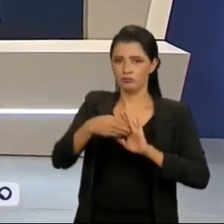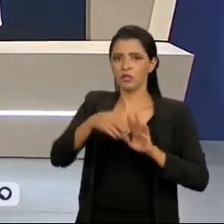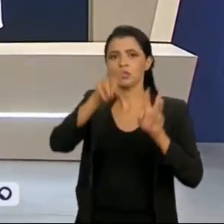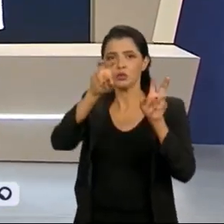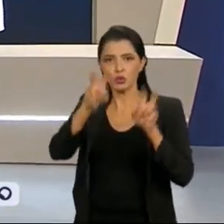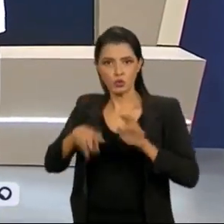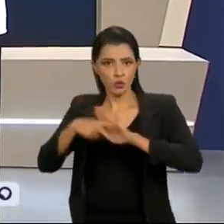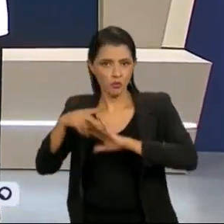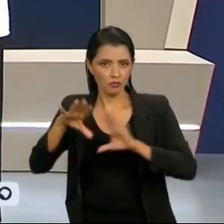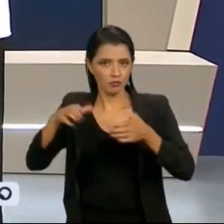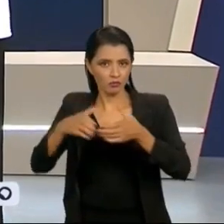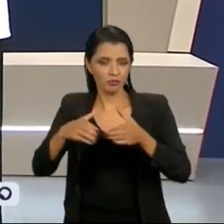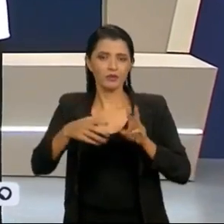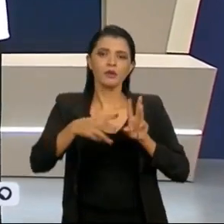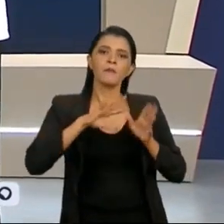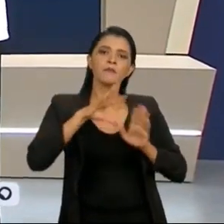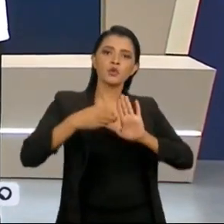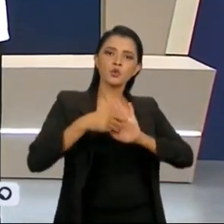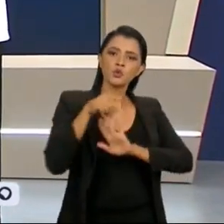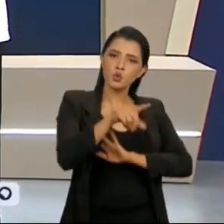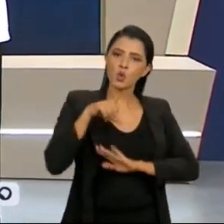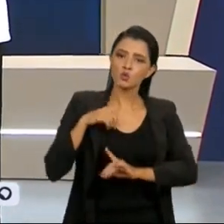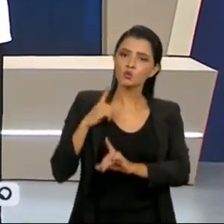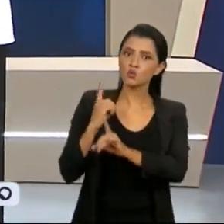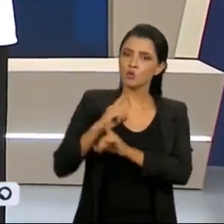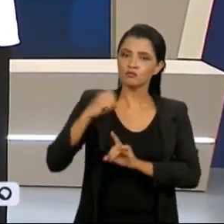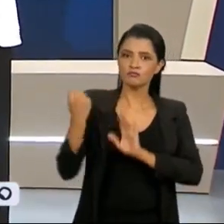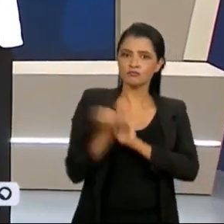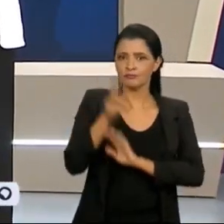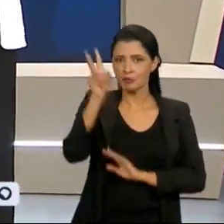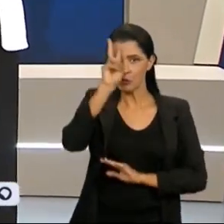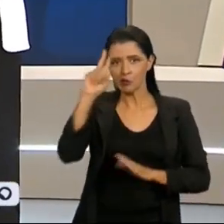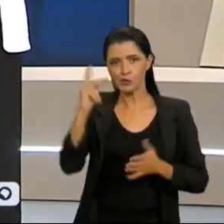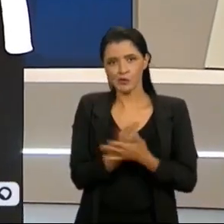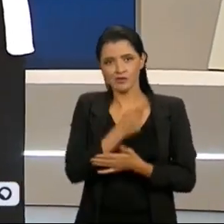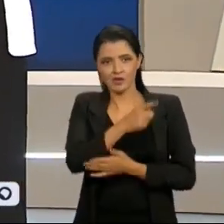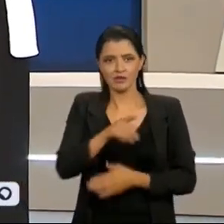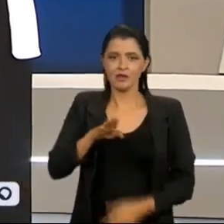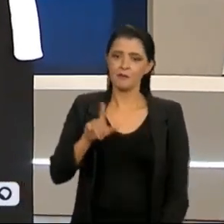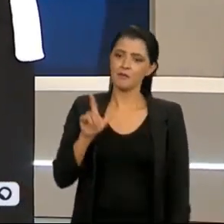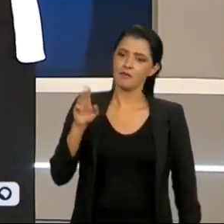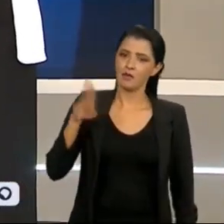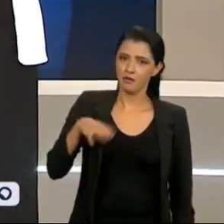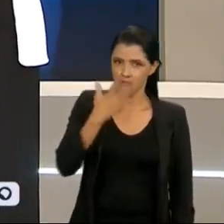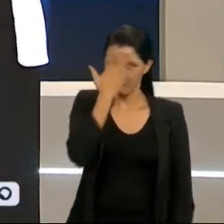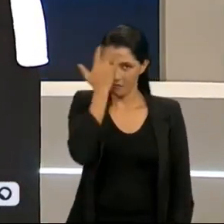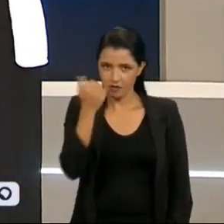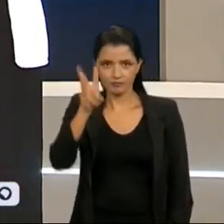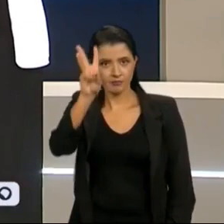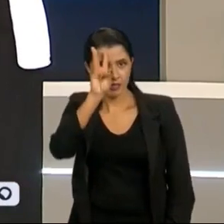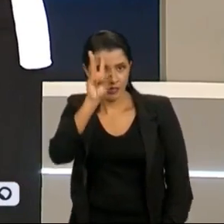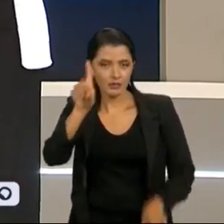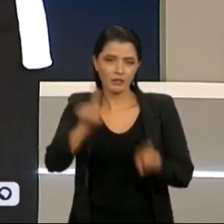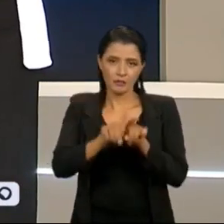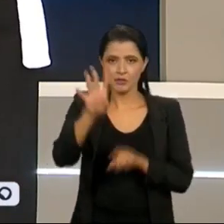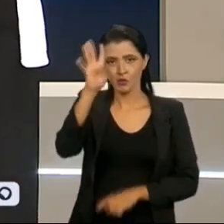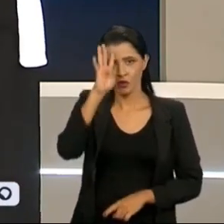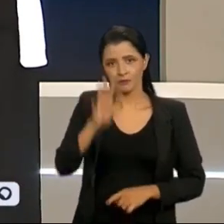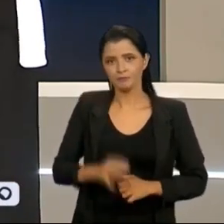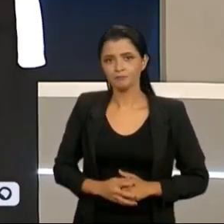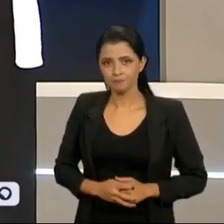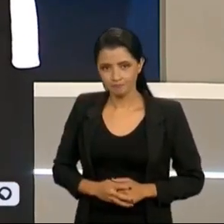assuntos da Cúpula da Amazônia. Encontro histórico que acontece em Belém amanhã, terça e quarta-feira.